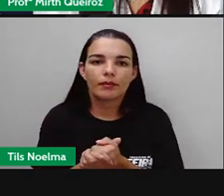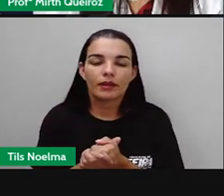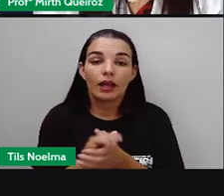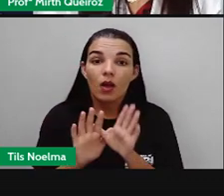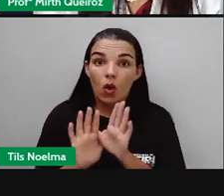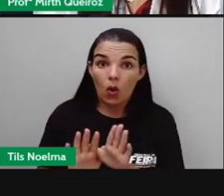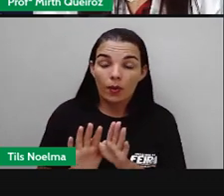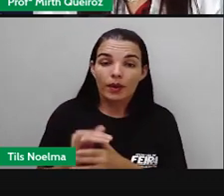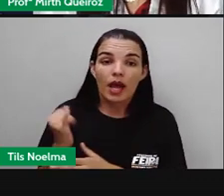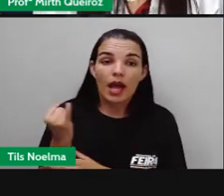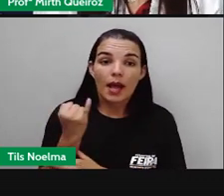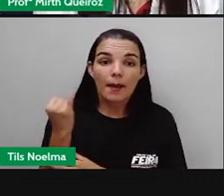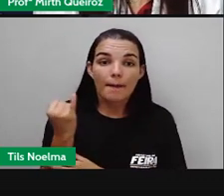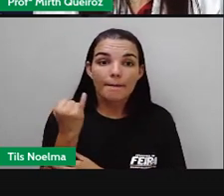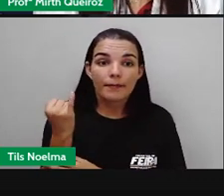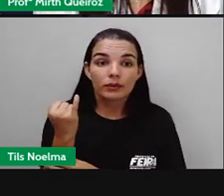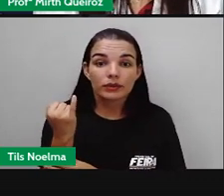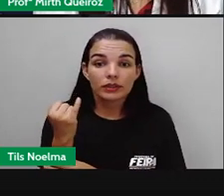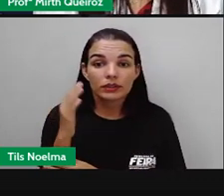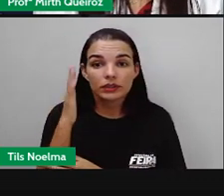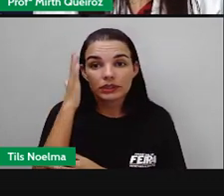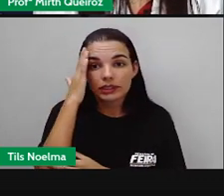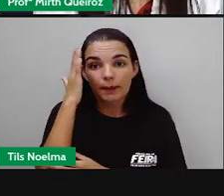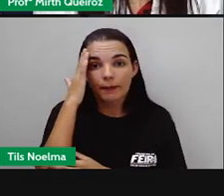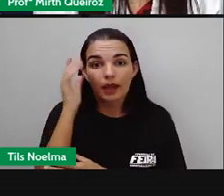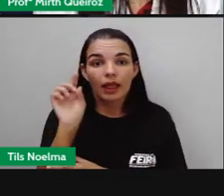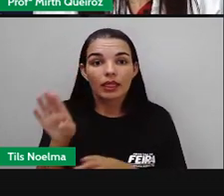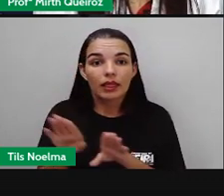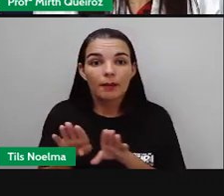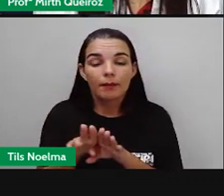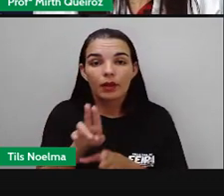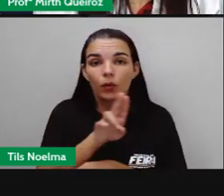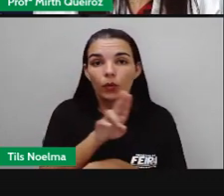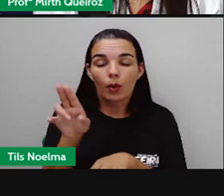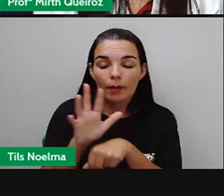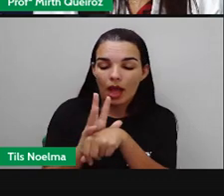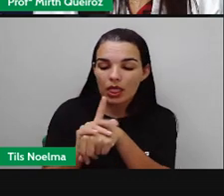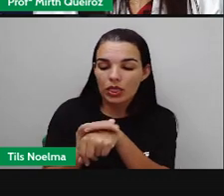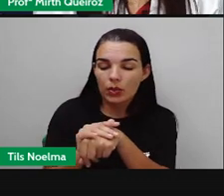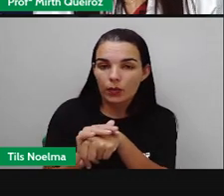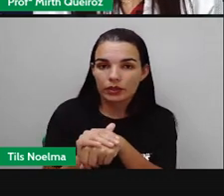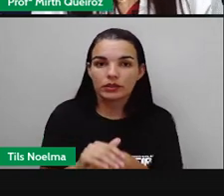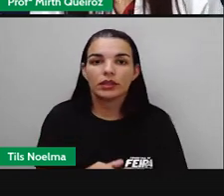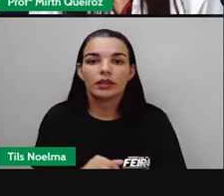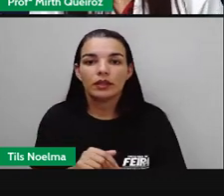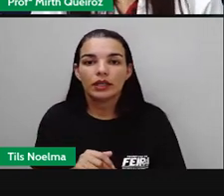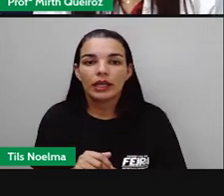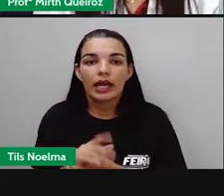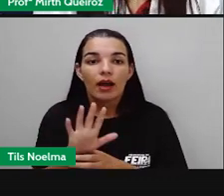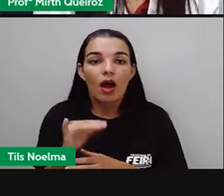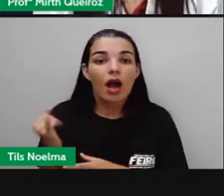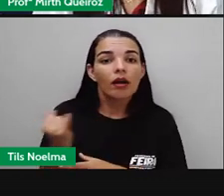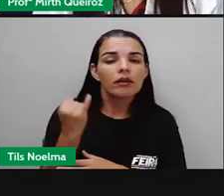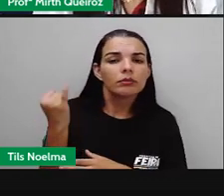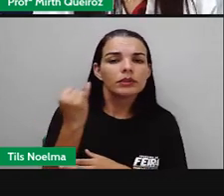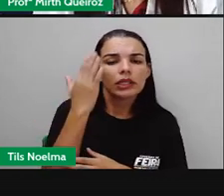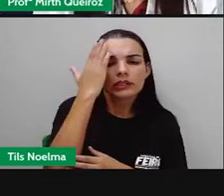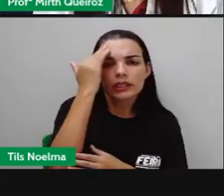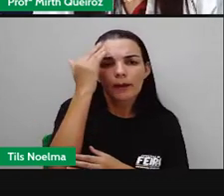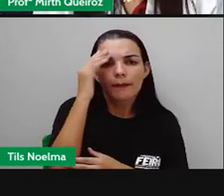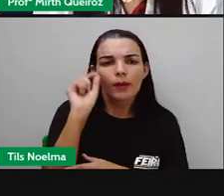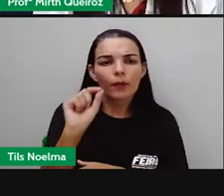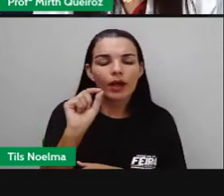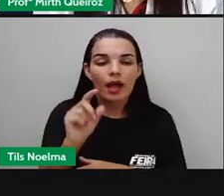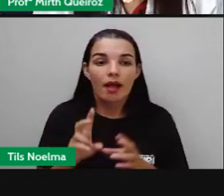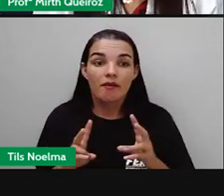Temos também a doença de chagas, né? E é causada aí por um protozoário também. É importante saber que